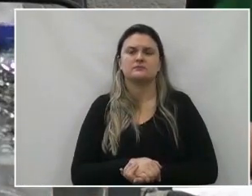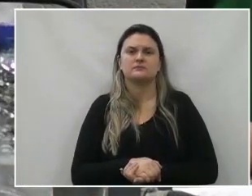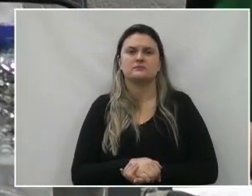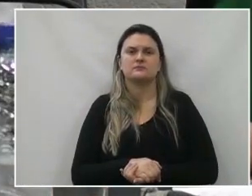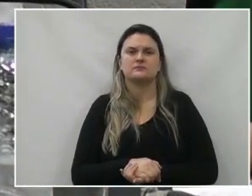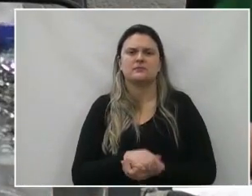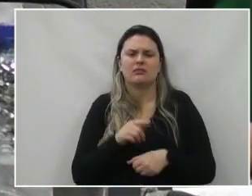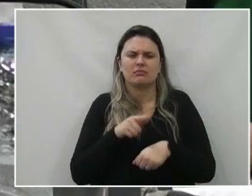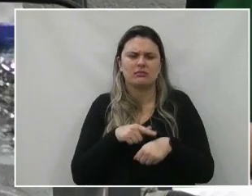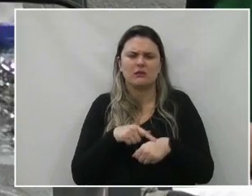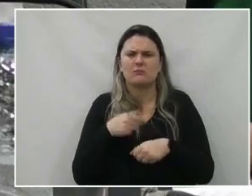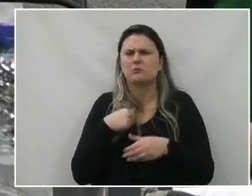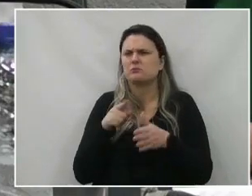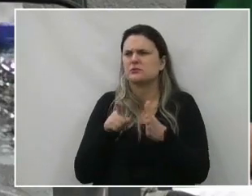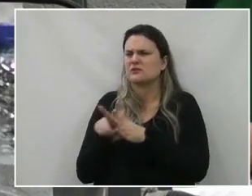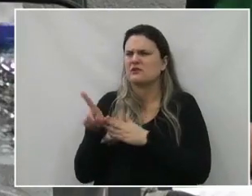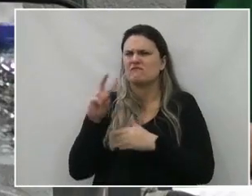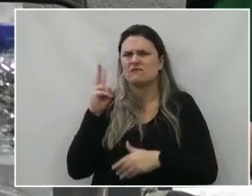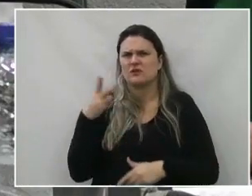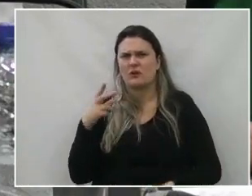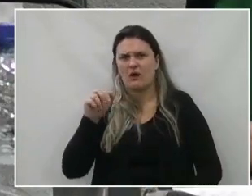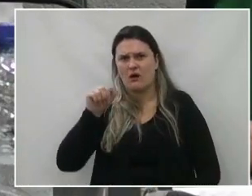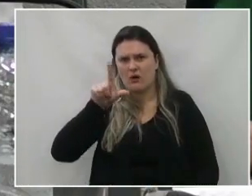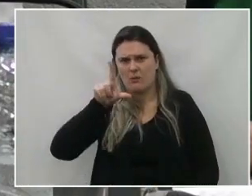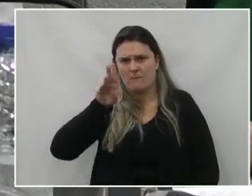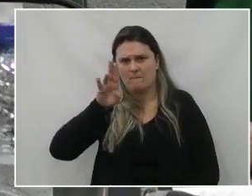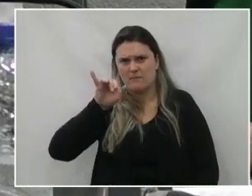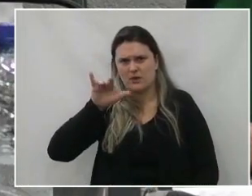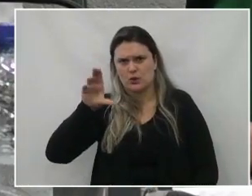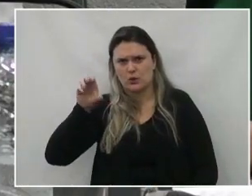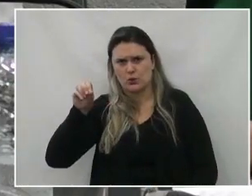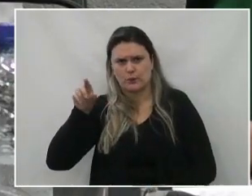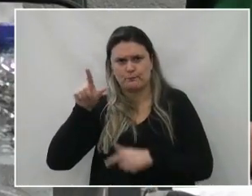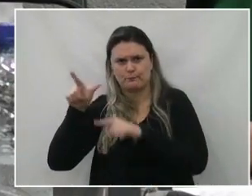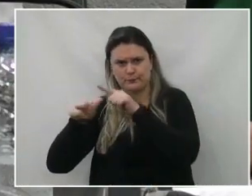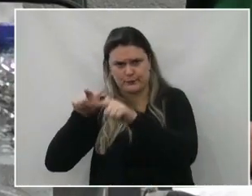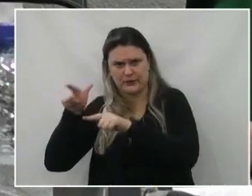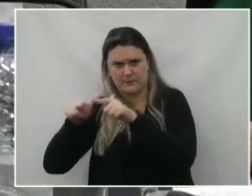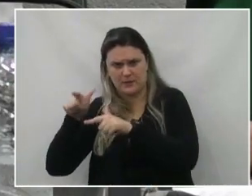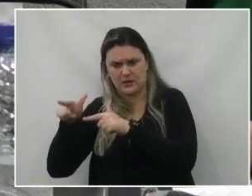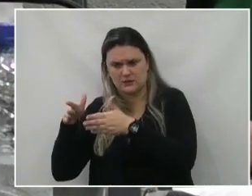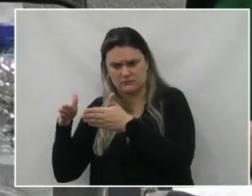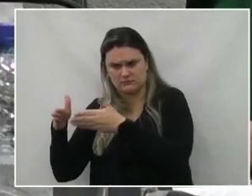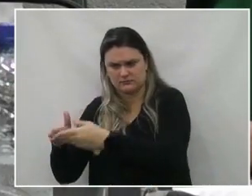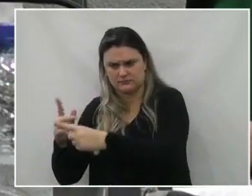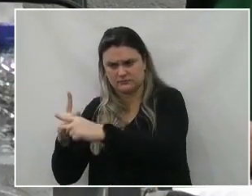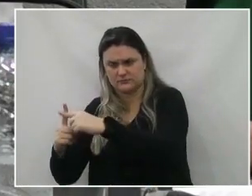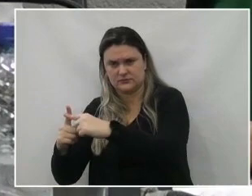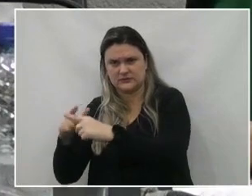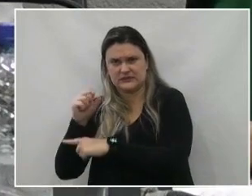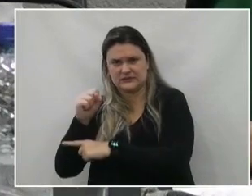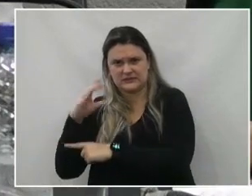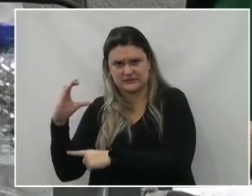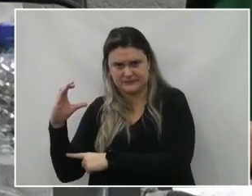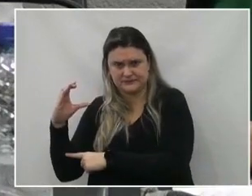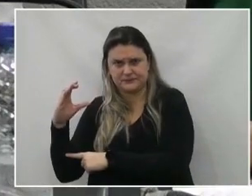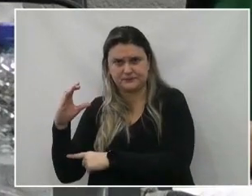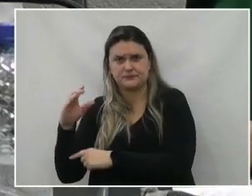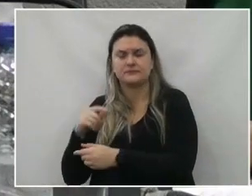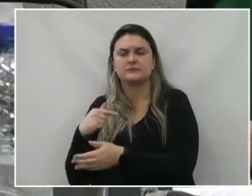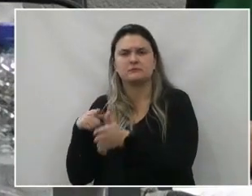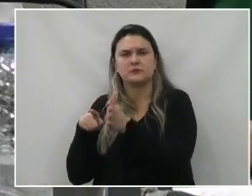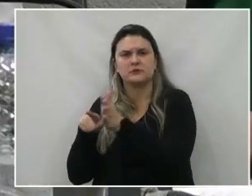Há pouco eu indaguei o vereador Albino, que faz parte lá no cemitério de São